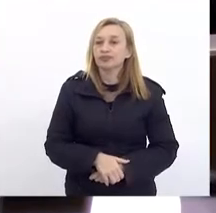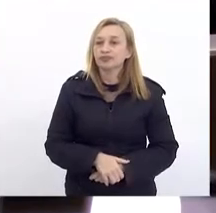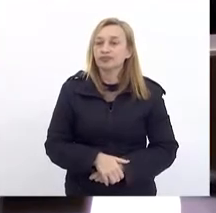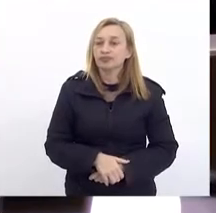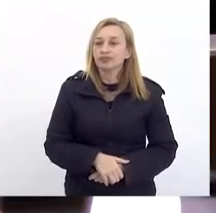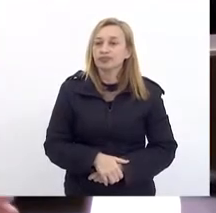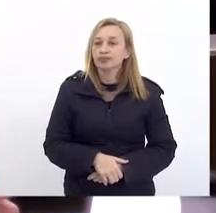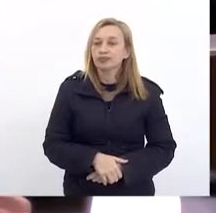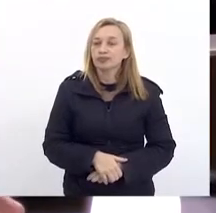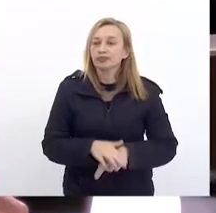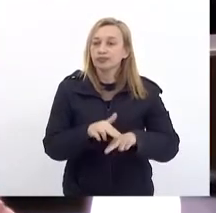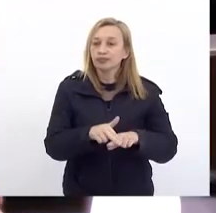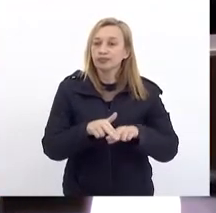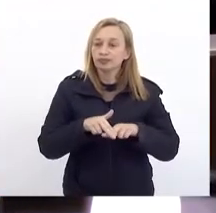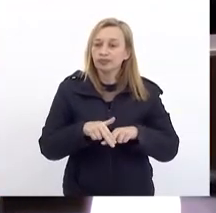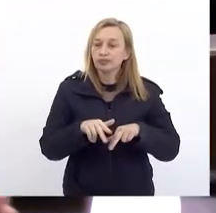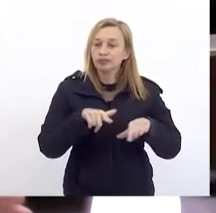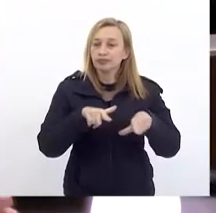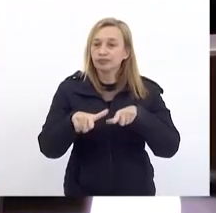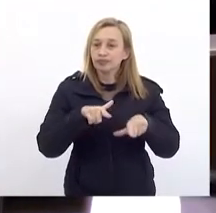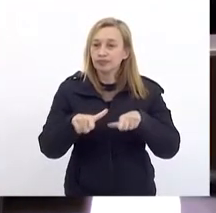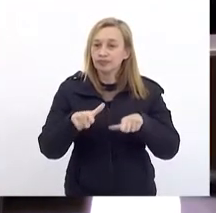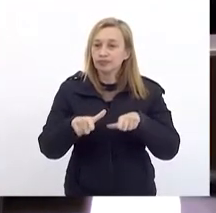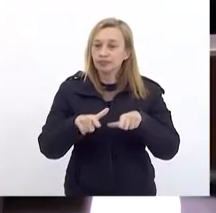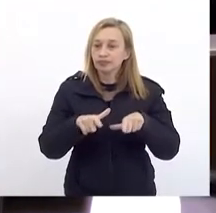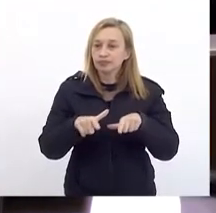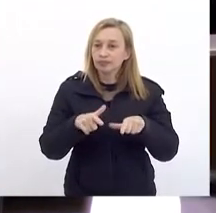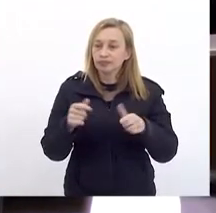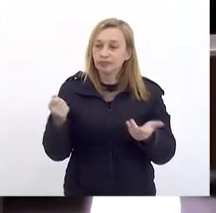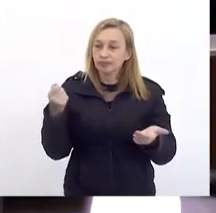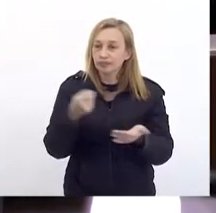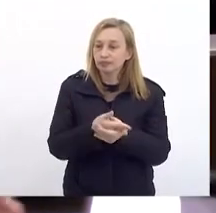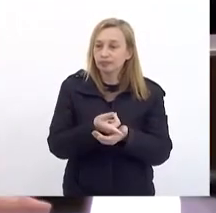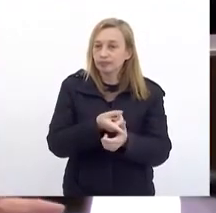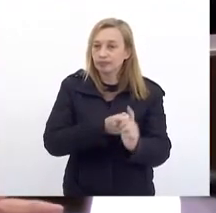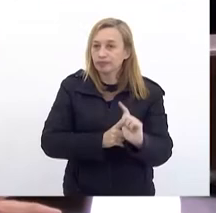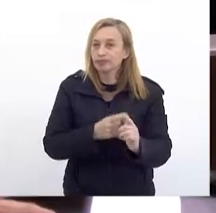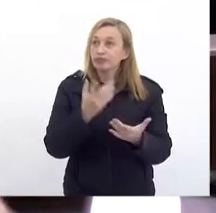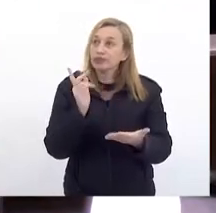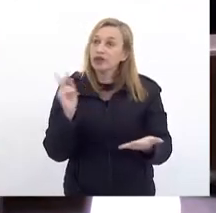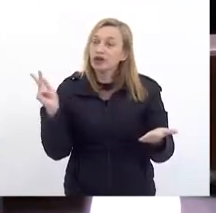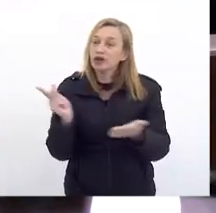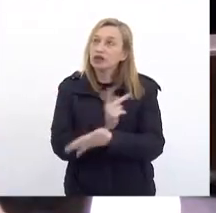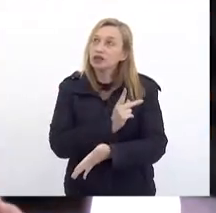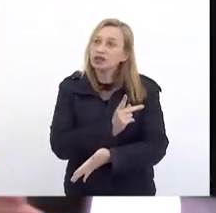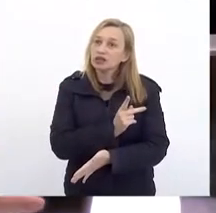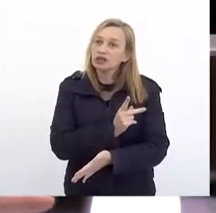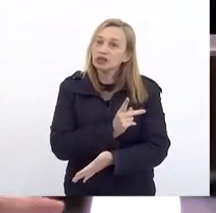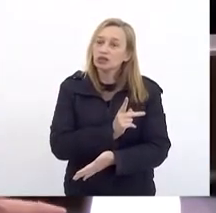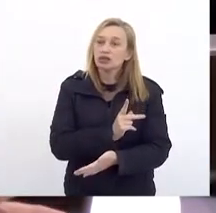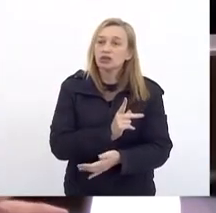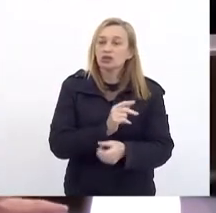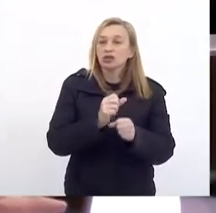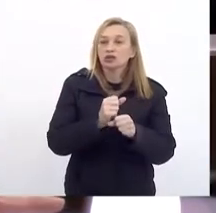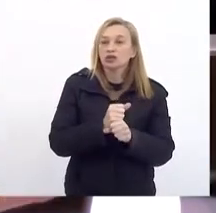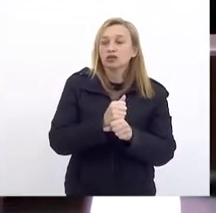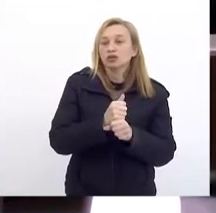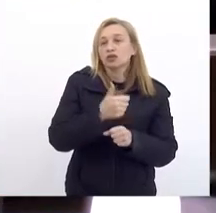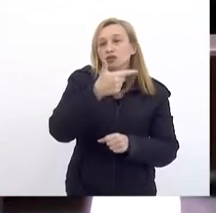projeções De serviços De pagamento Da dívida Que vão ocorrer A partir De 2030